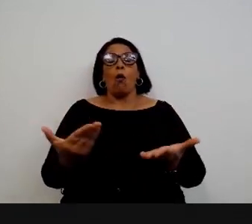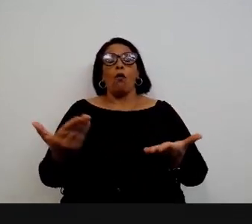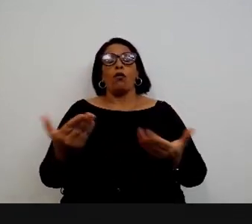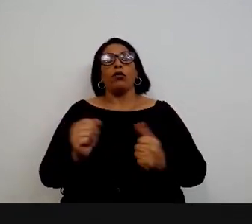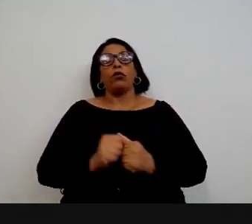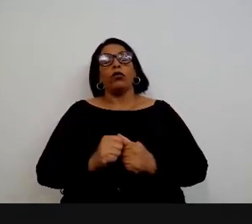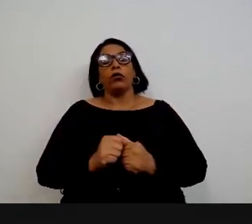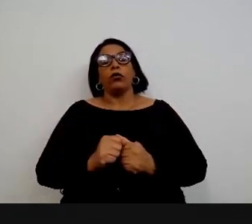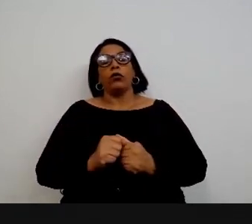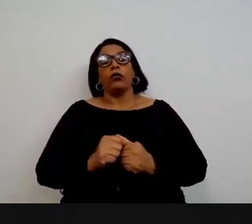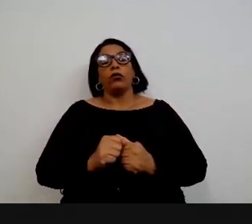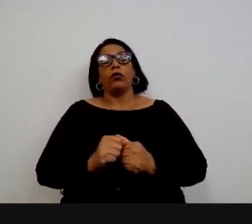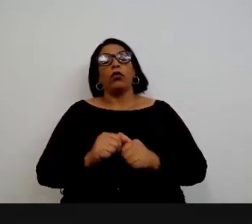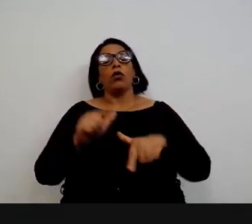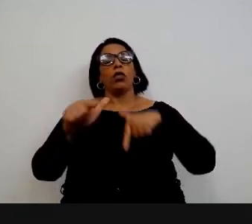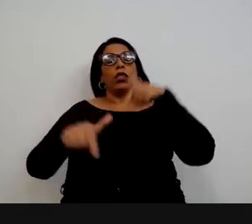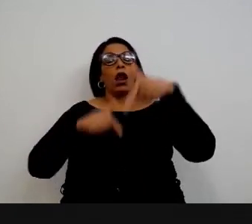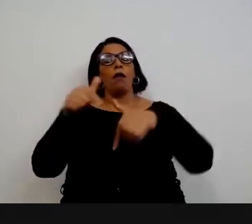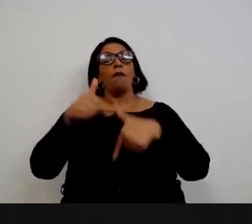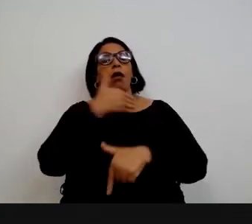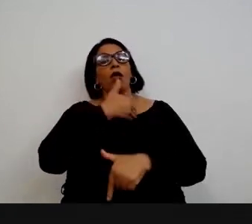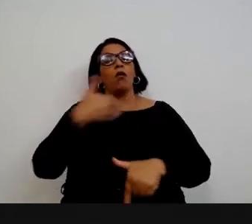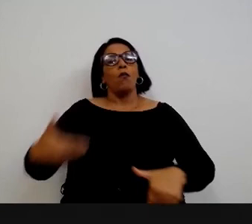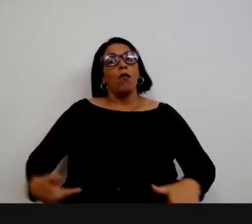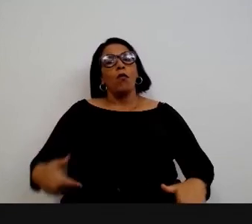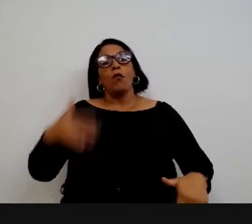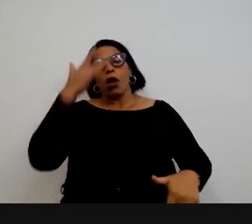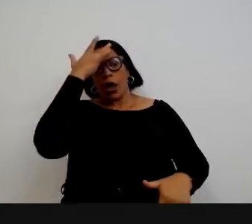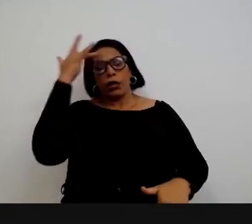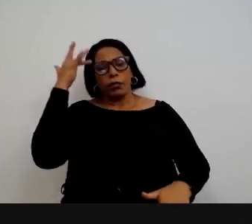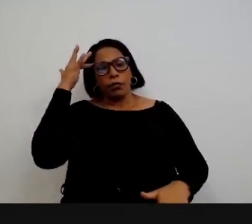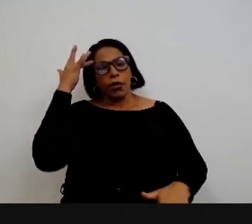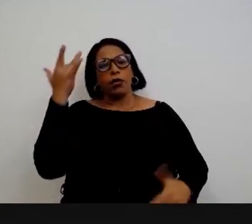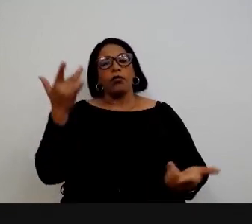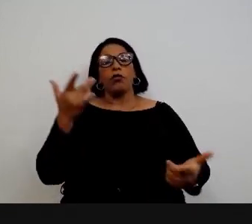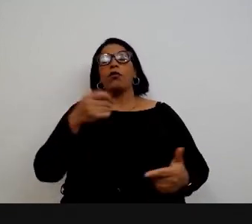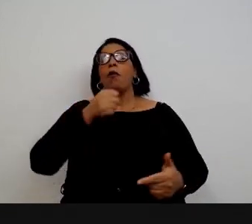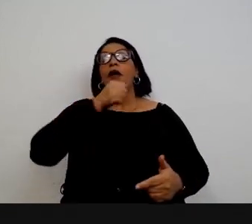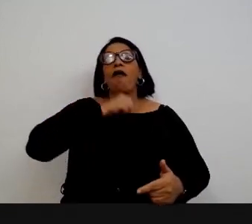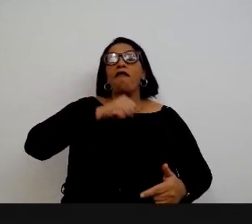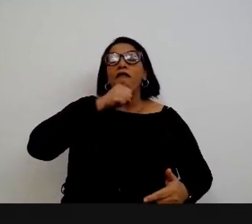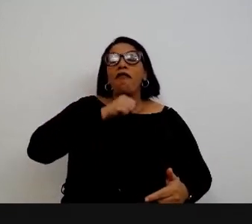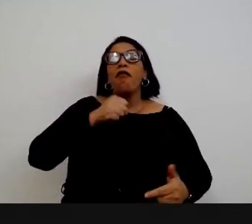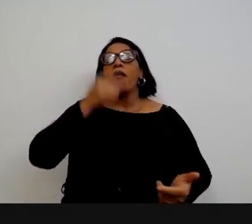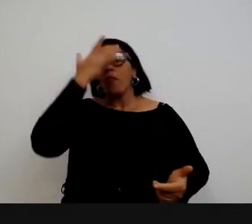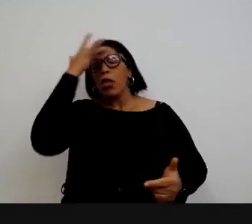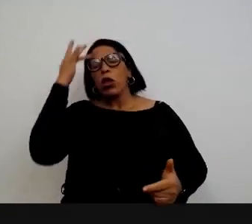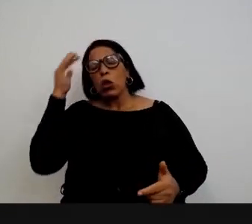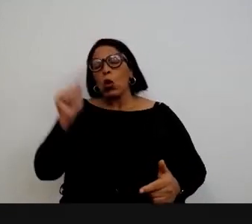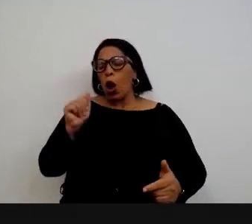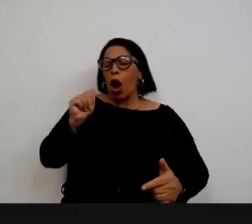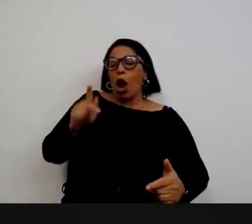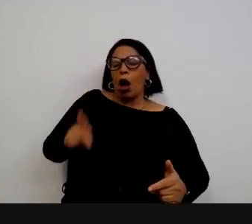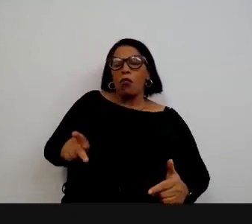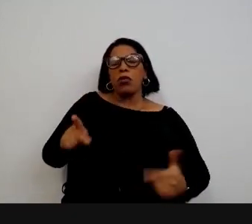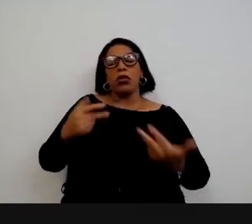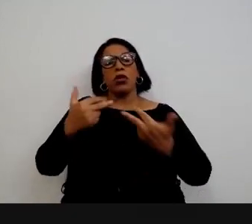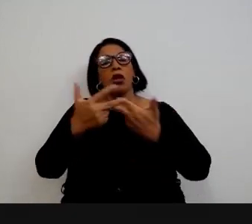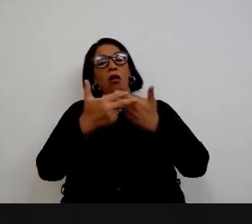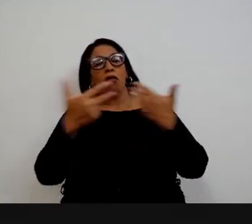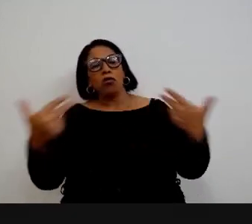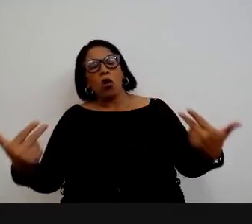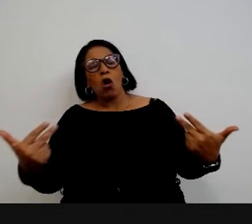o serviço público às pessoas esse envelhecimento aposentadoria essa